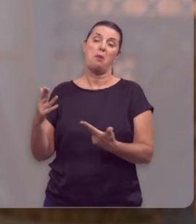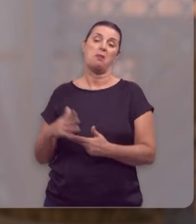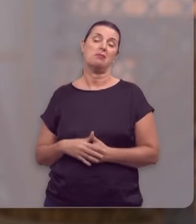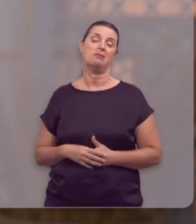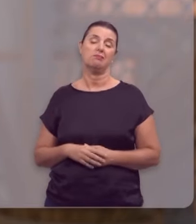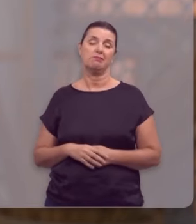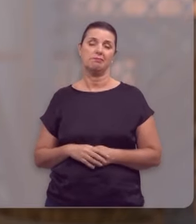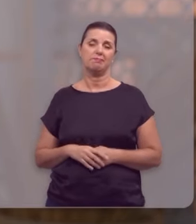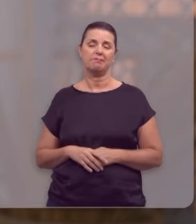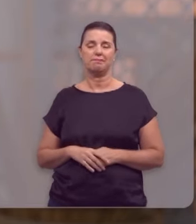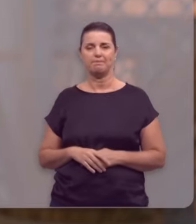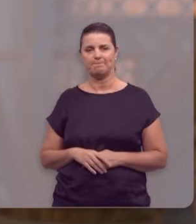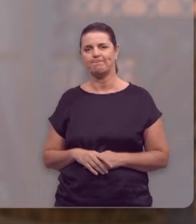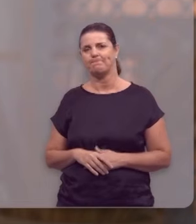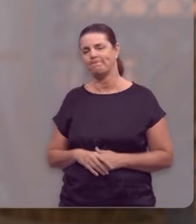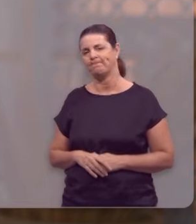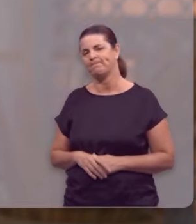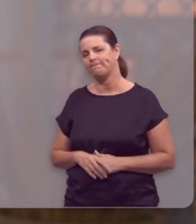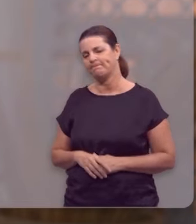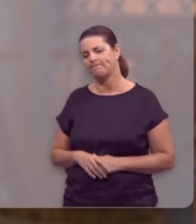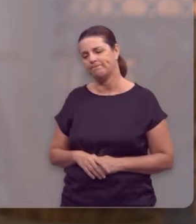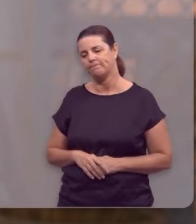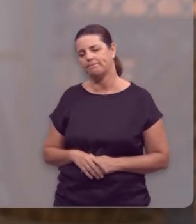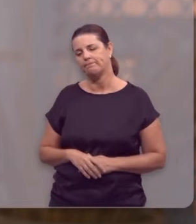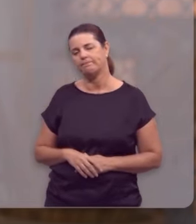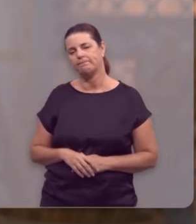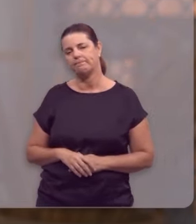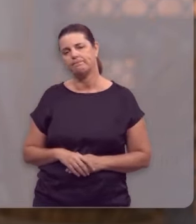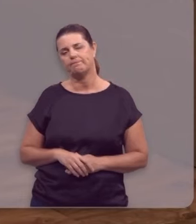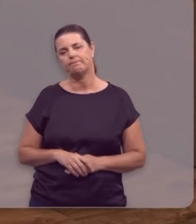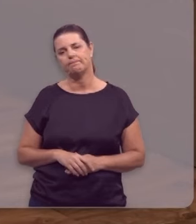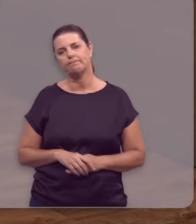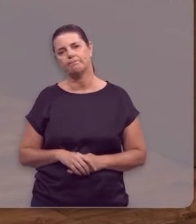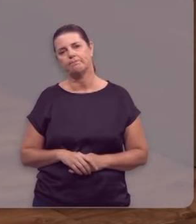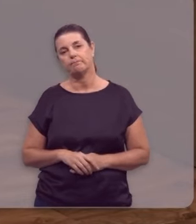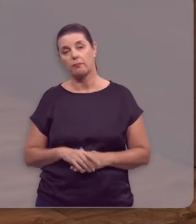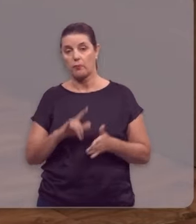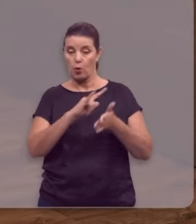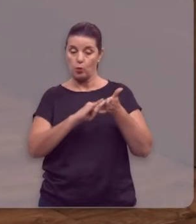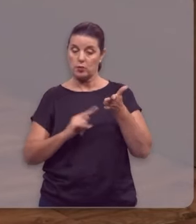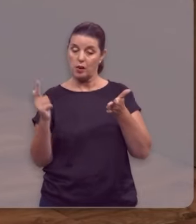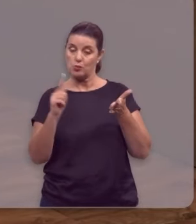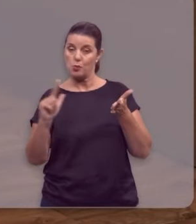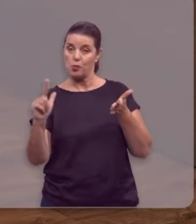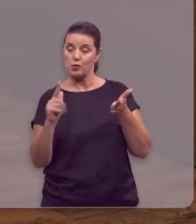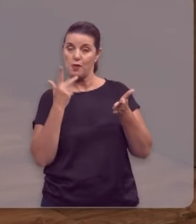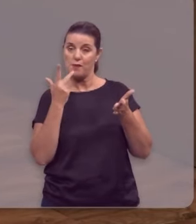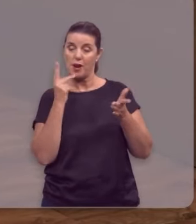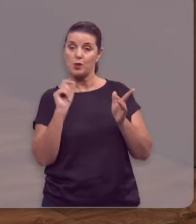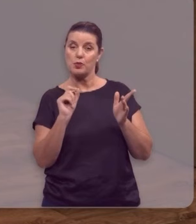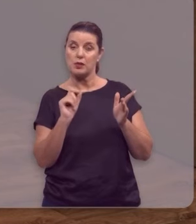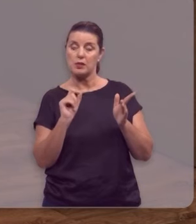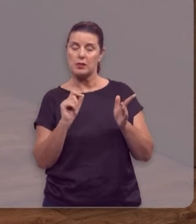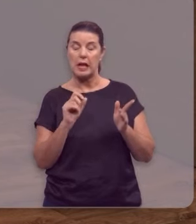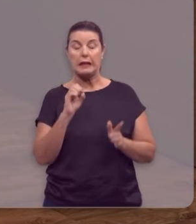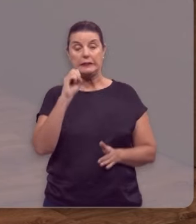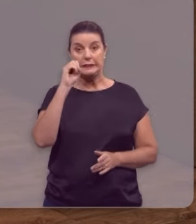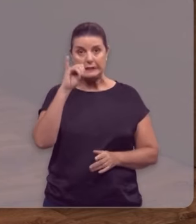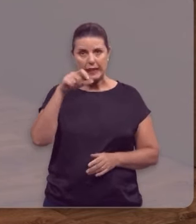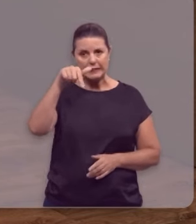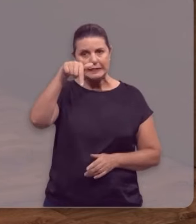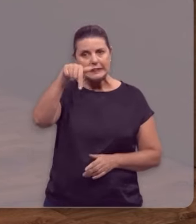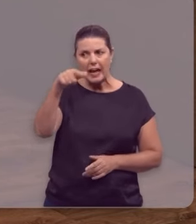também perdoar. O texto prossegue e diz assim, se por sete